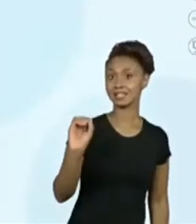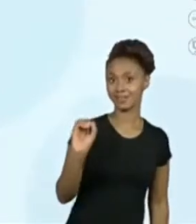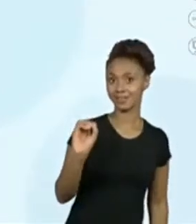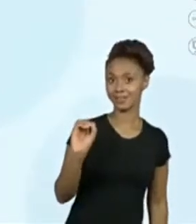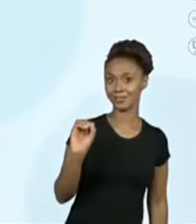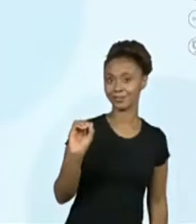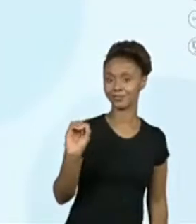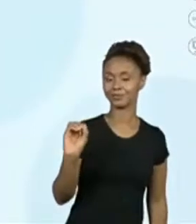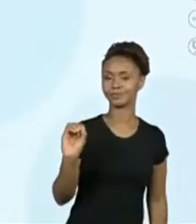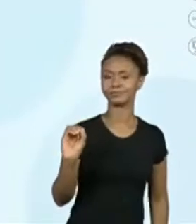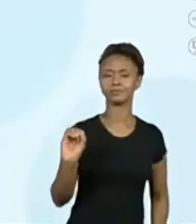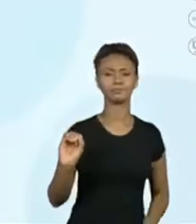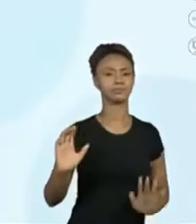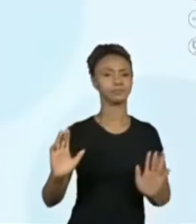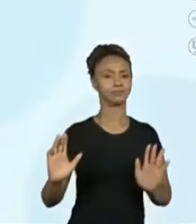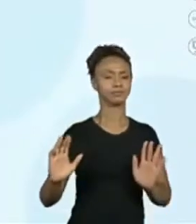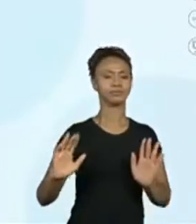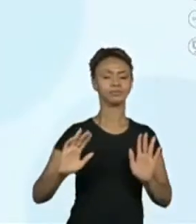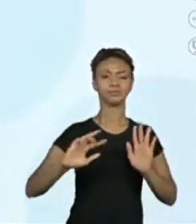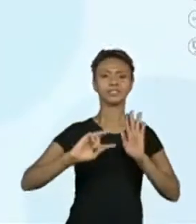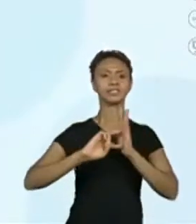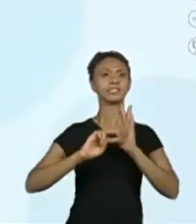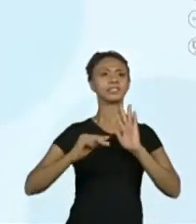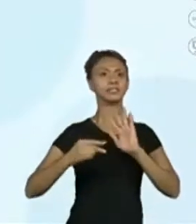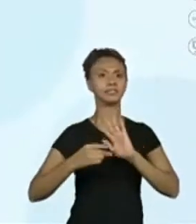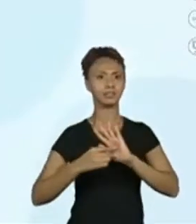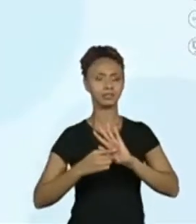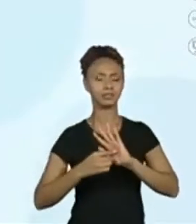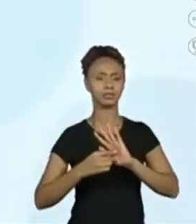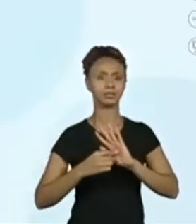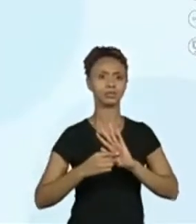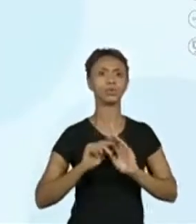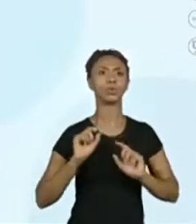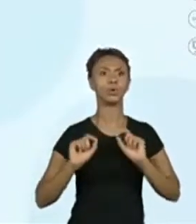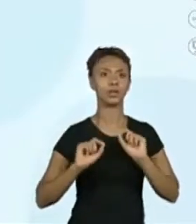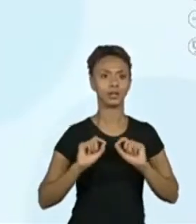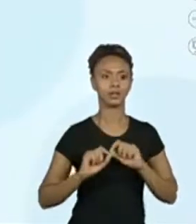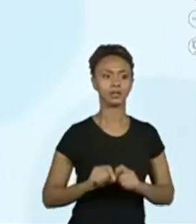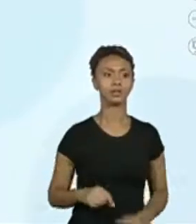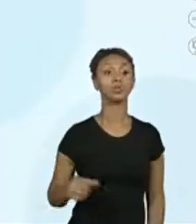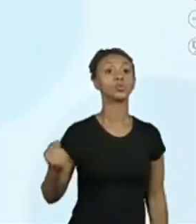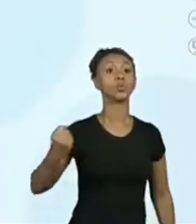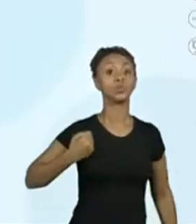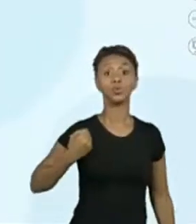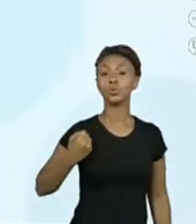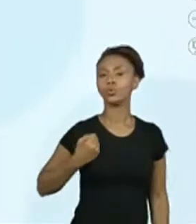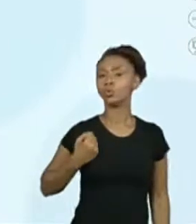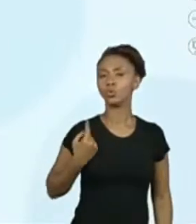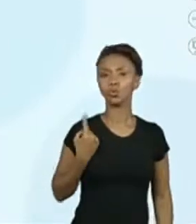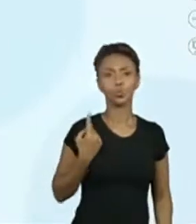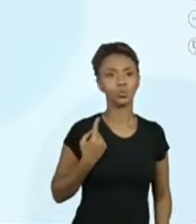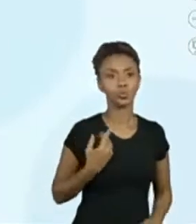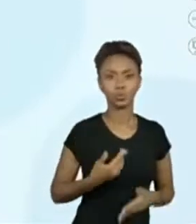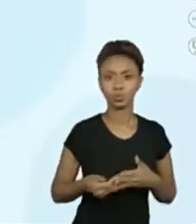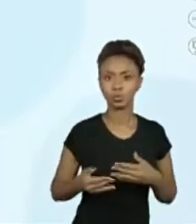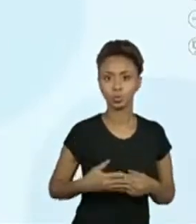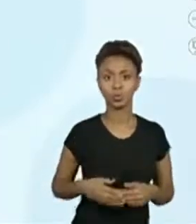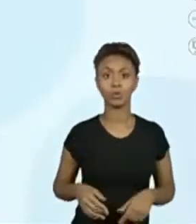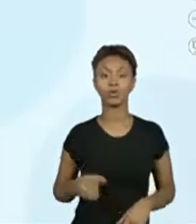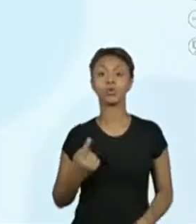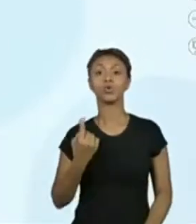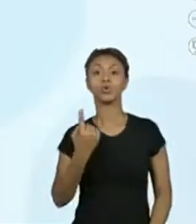Quer dizer, um número, um,